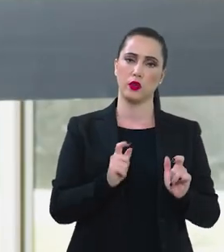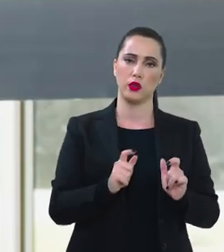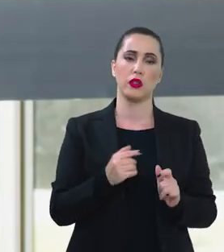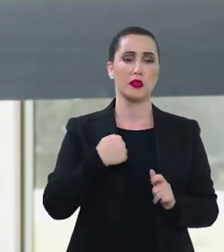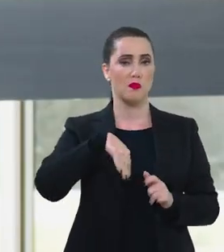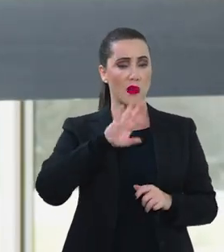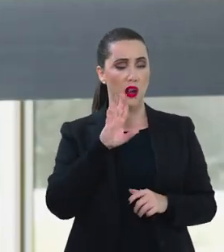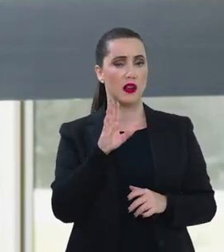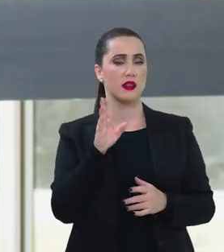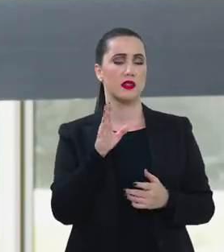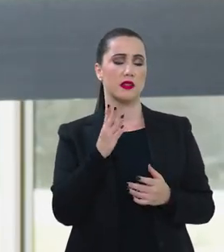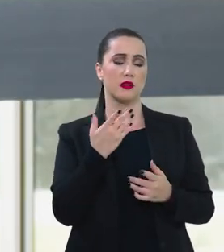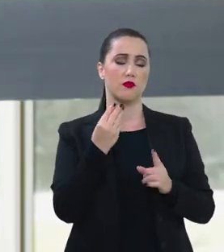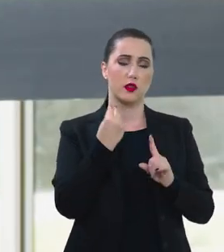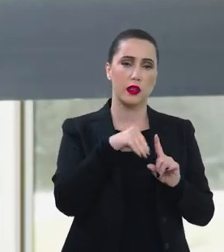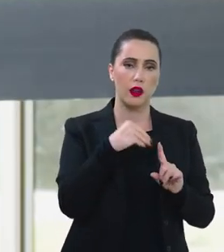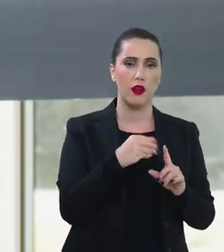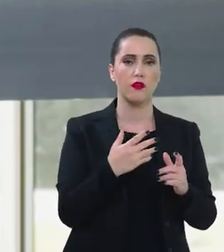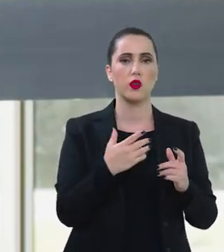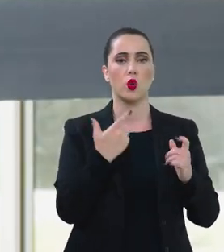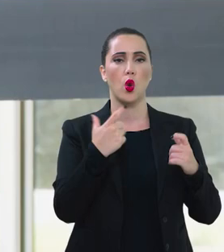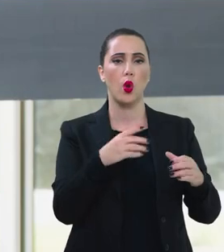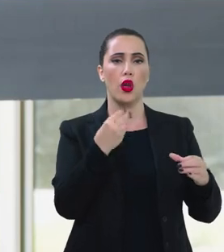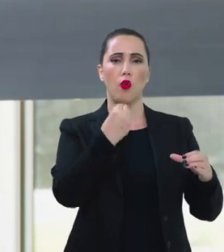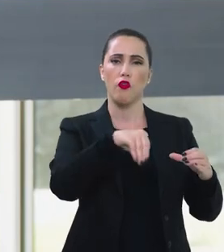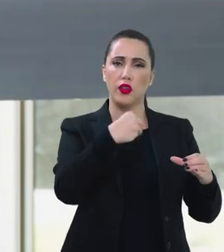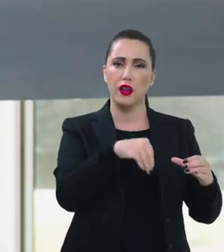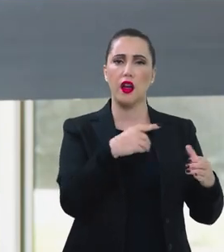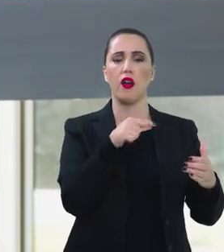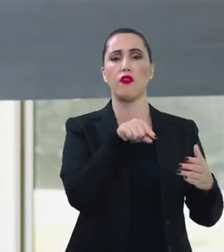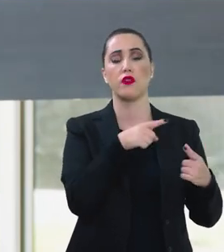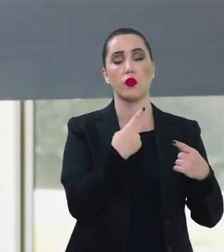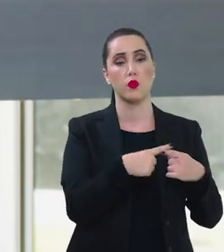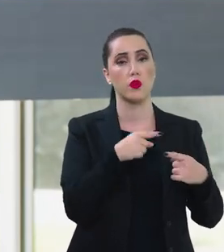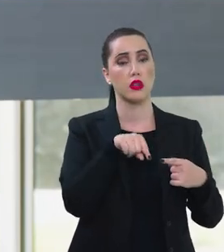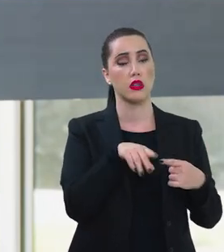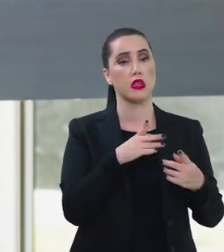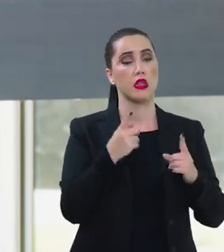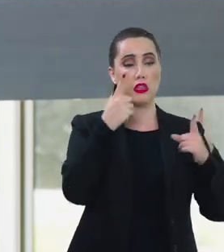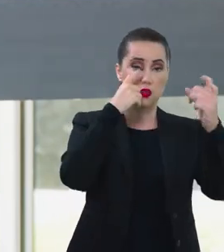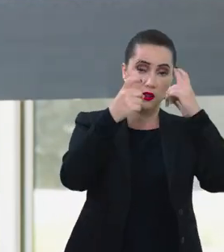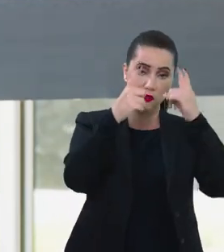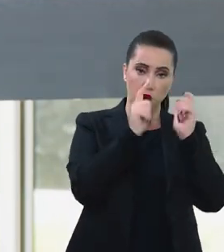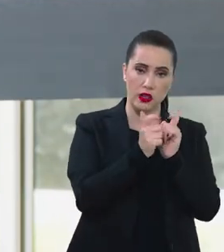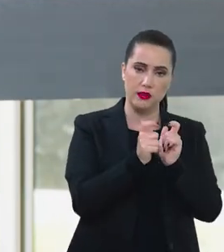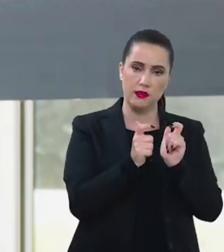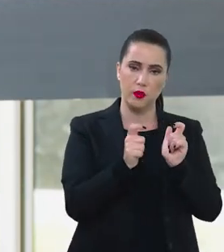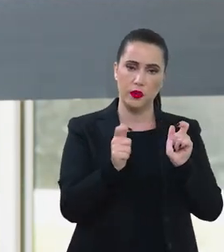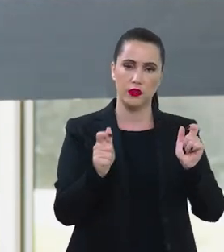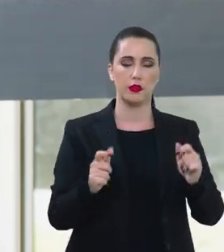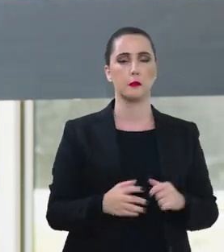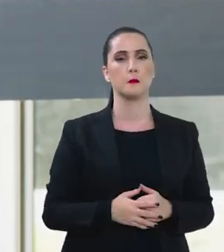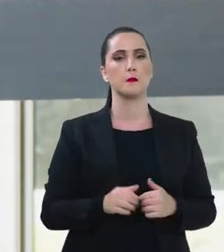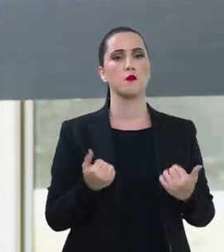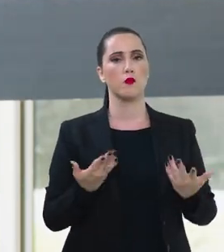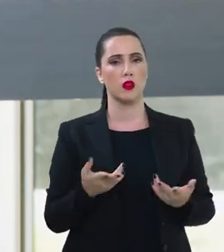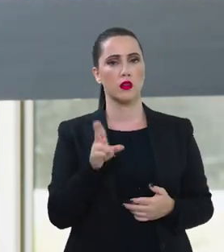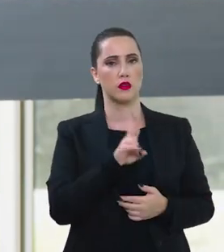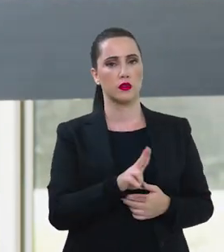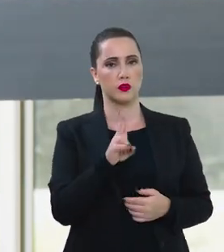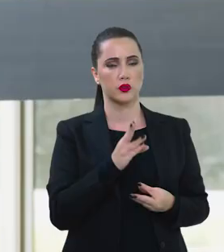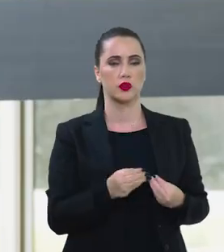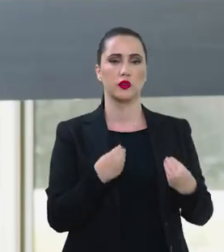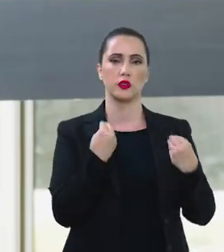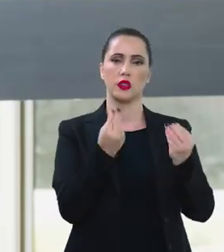territórios que são mais vulneráveis no nosso país, nos territórios em que o índice de vulnerabilidade social e de violência tem aumentado. E é